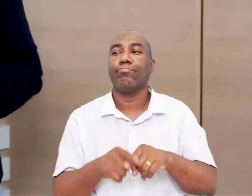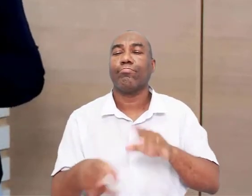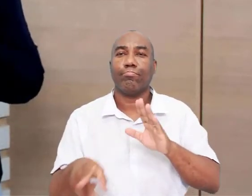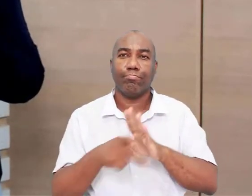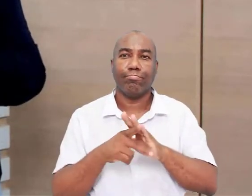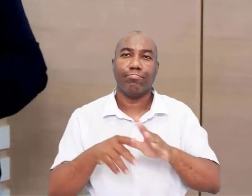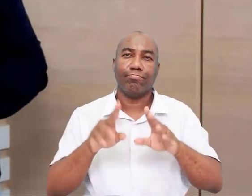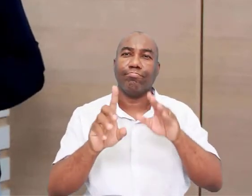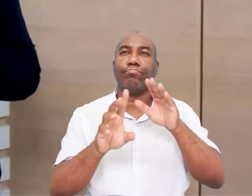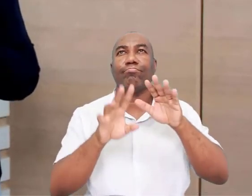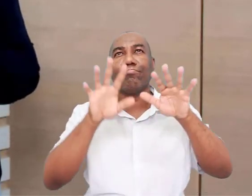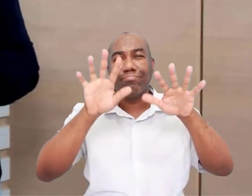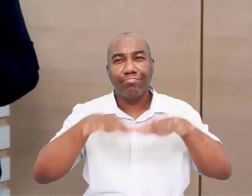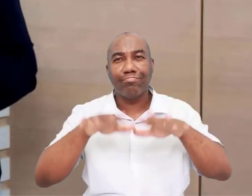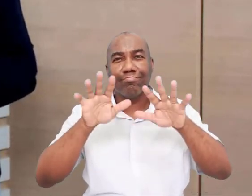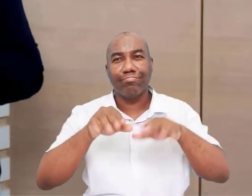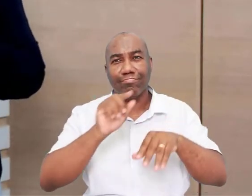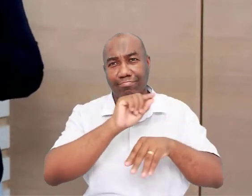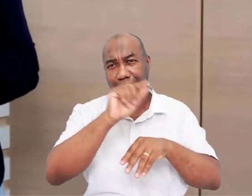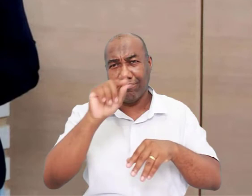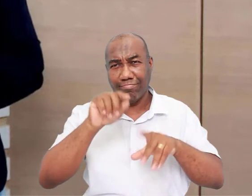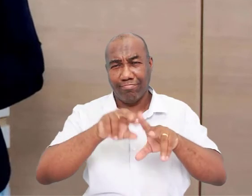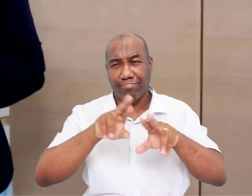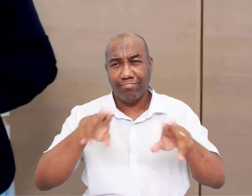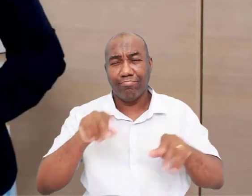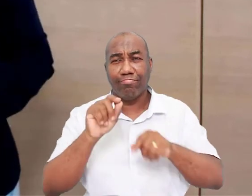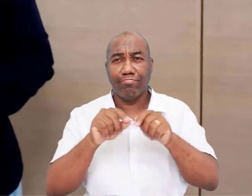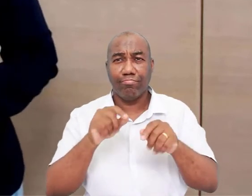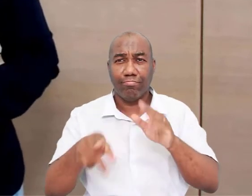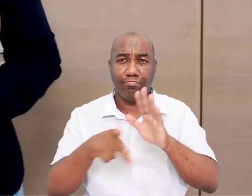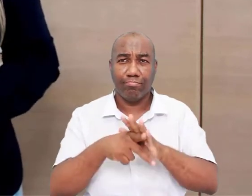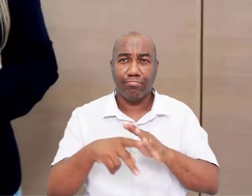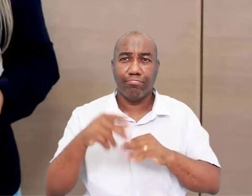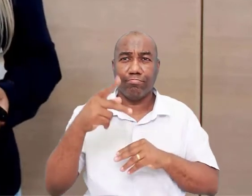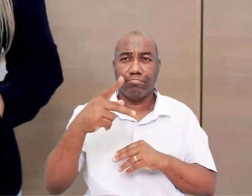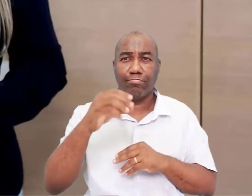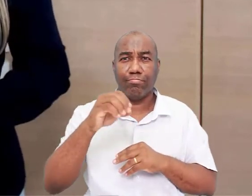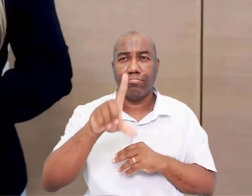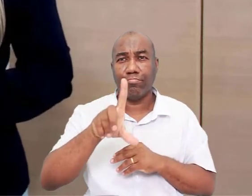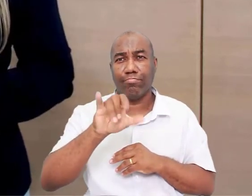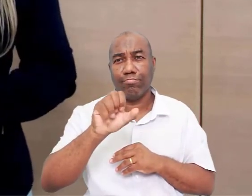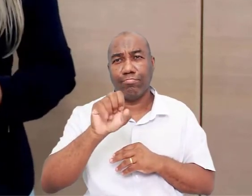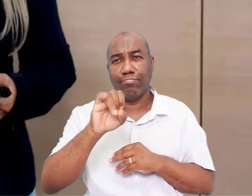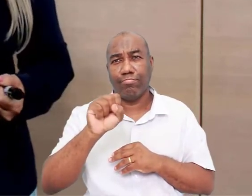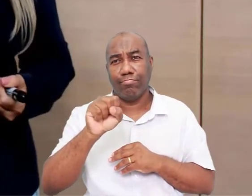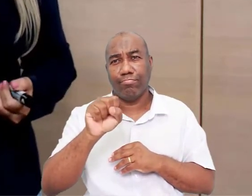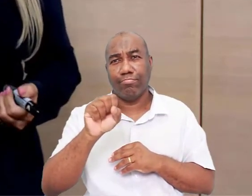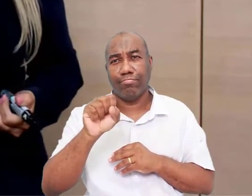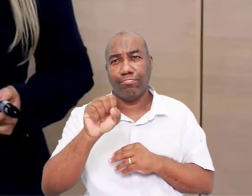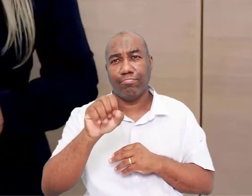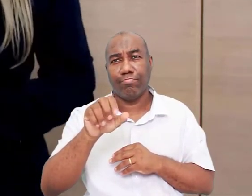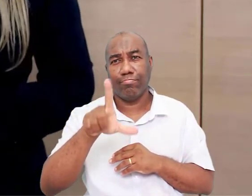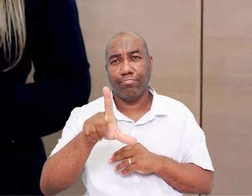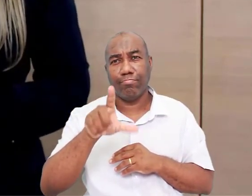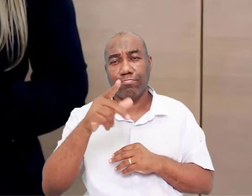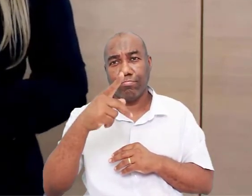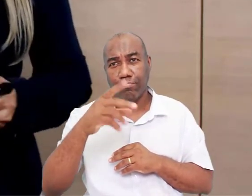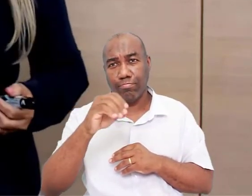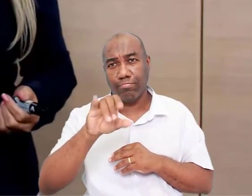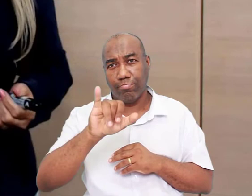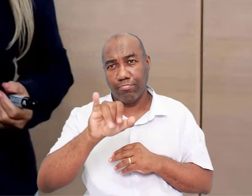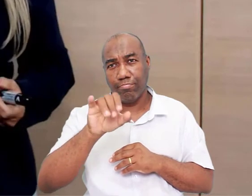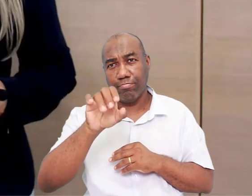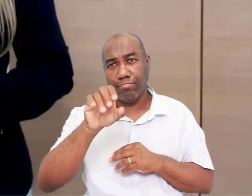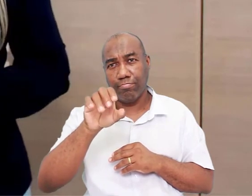Adoração às forças da natureza. É uma religião politeísta. Eles adoram vários seres ligados às forças naturais.